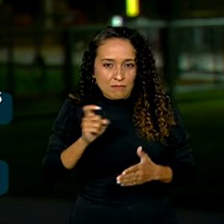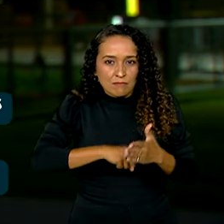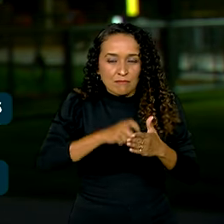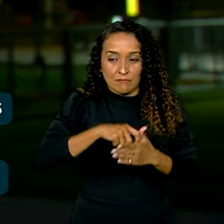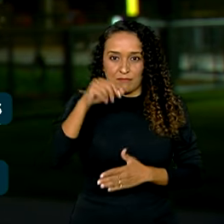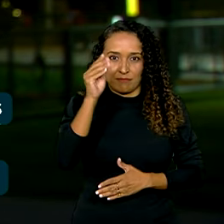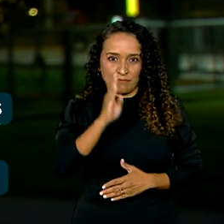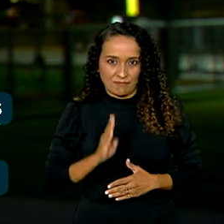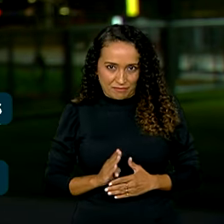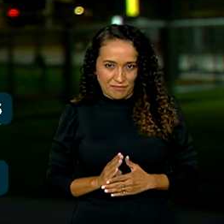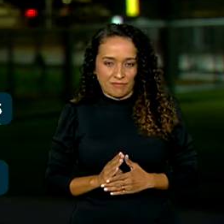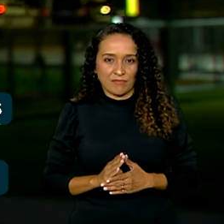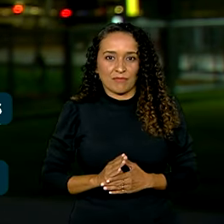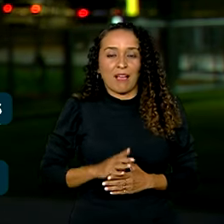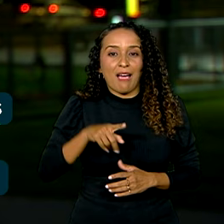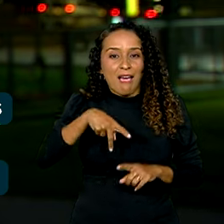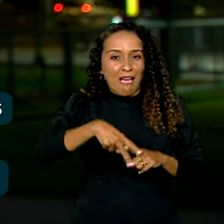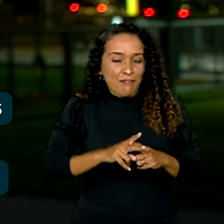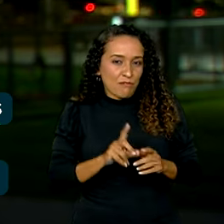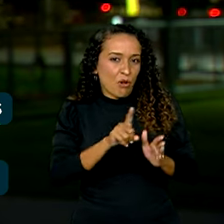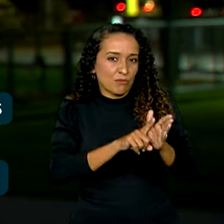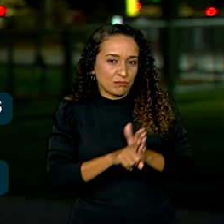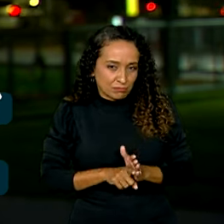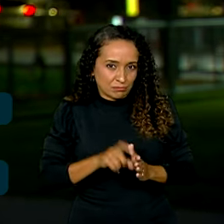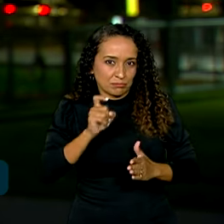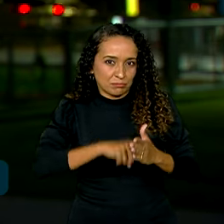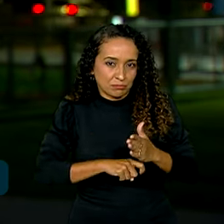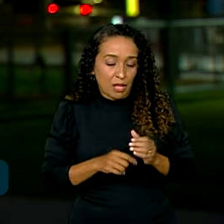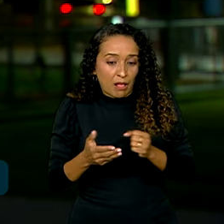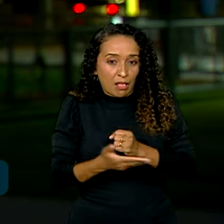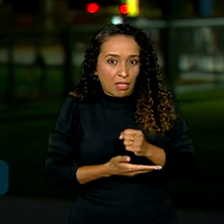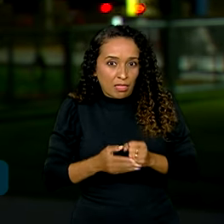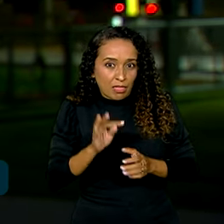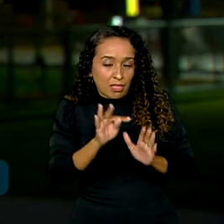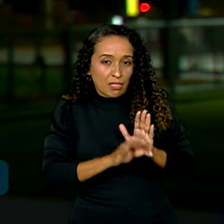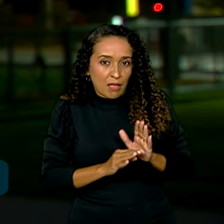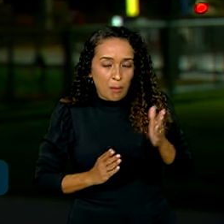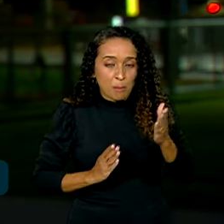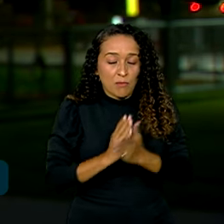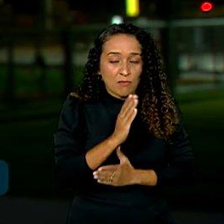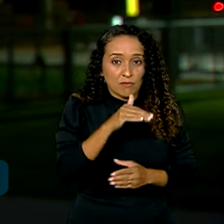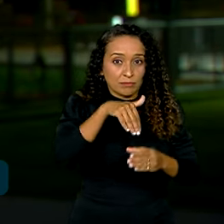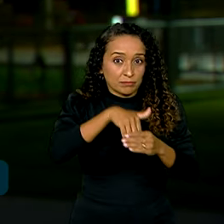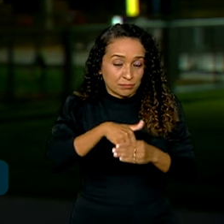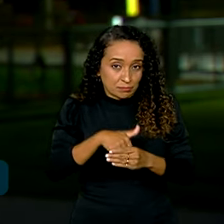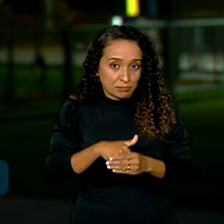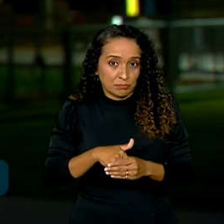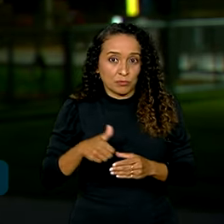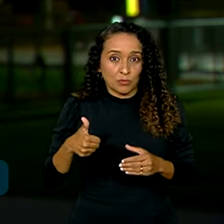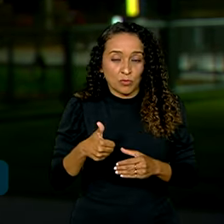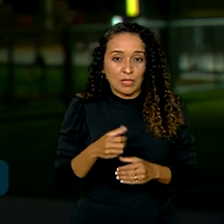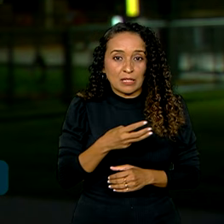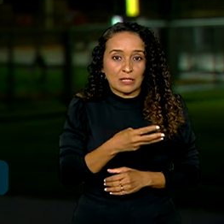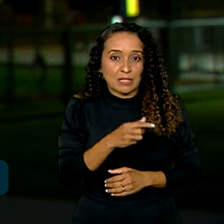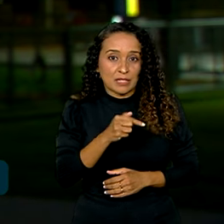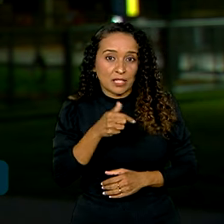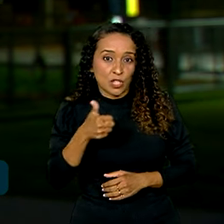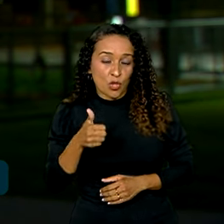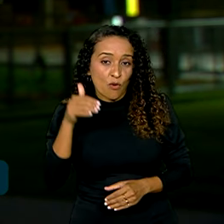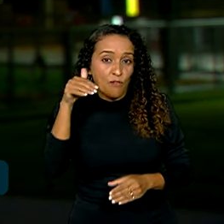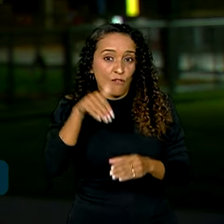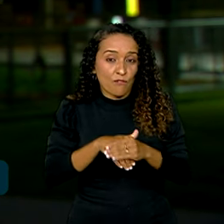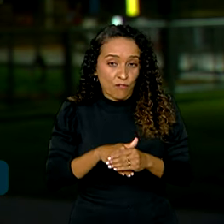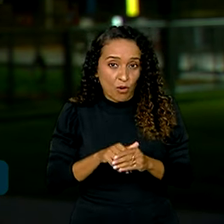brasileiro, a chamada reforma tributária. Esse texto base foi aprovado em primeiro turno por 371